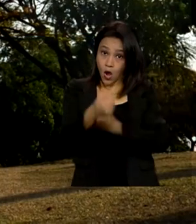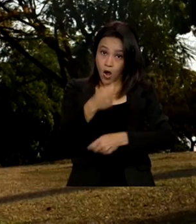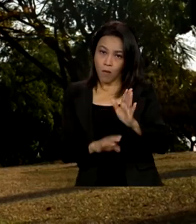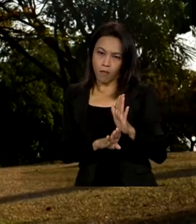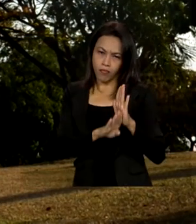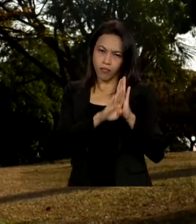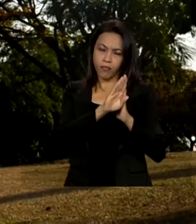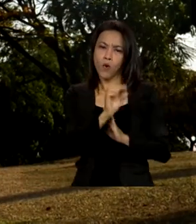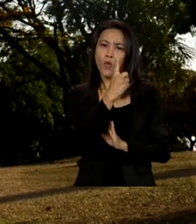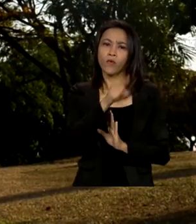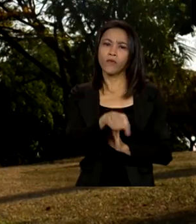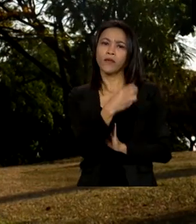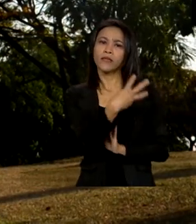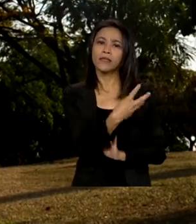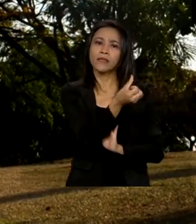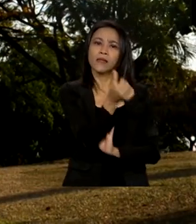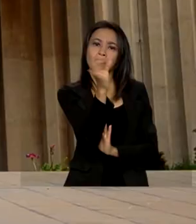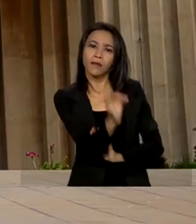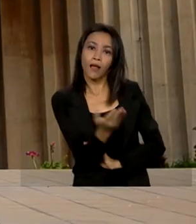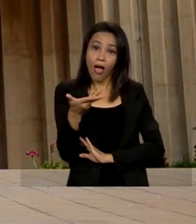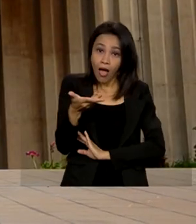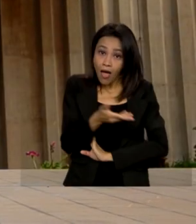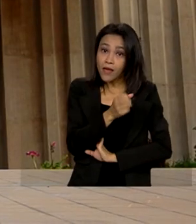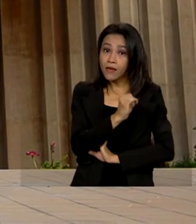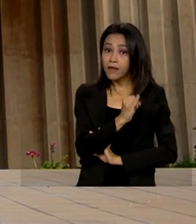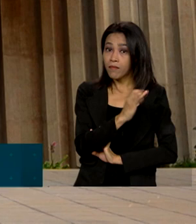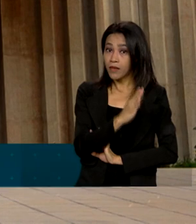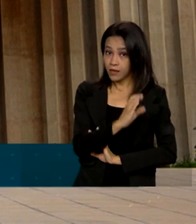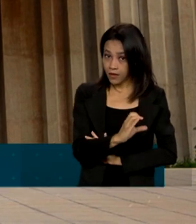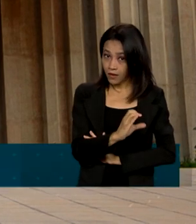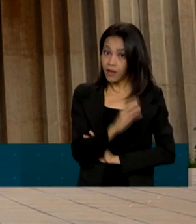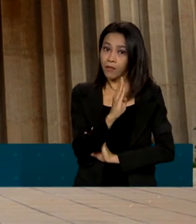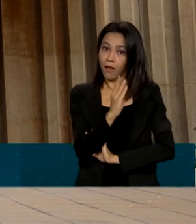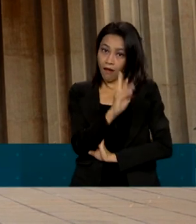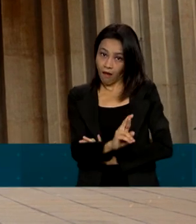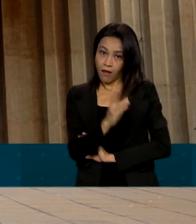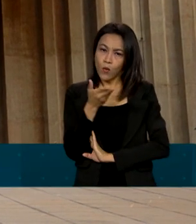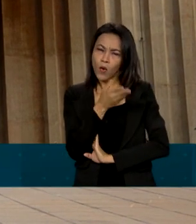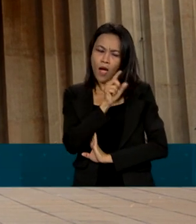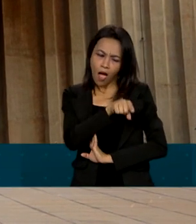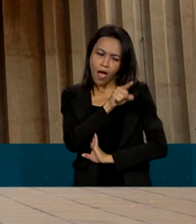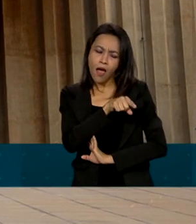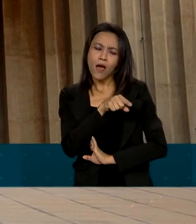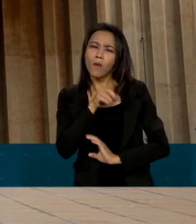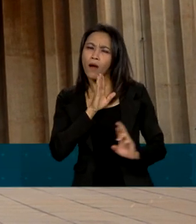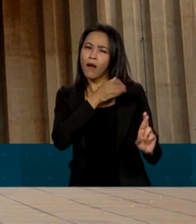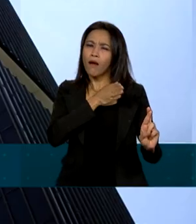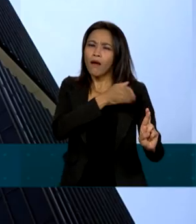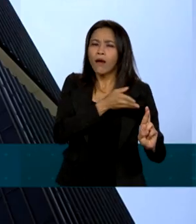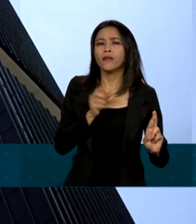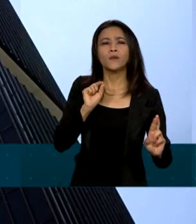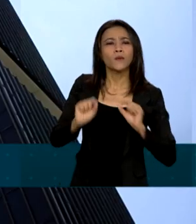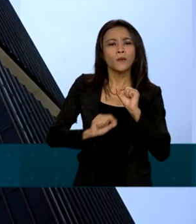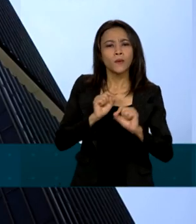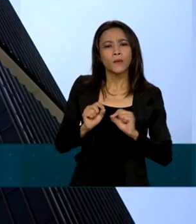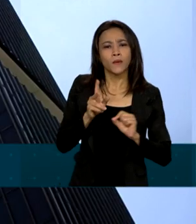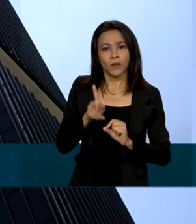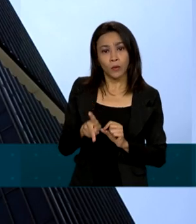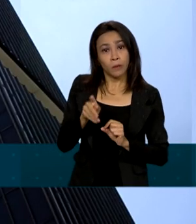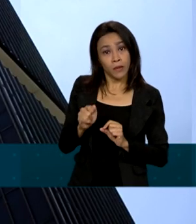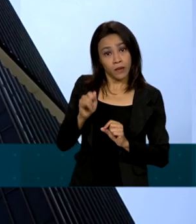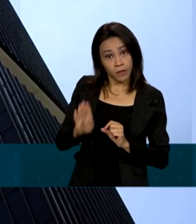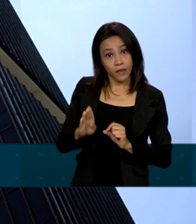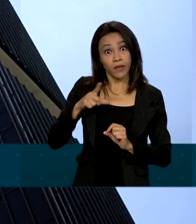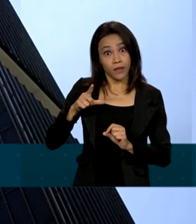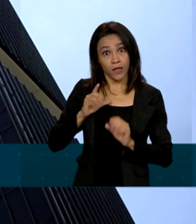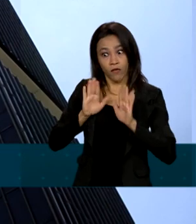,36%. É o chamado IBCBR, índice que funciona como uma prévia do PIB e considera três setores,